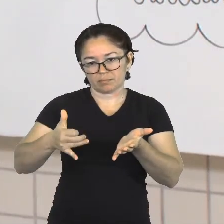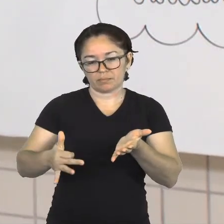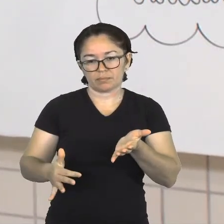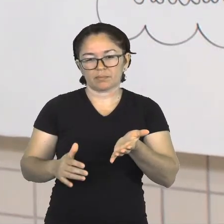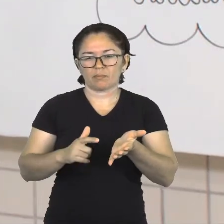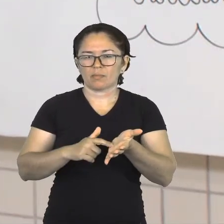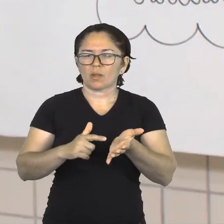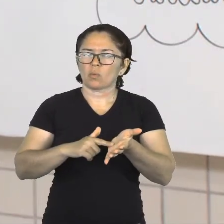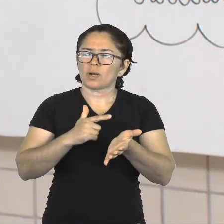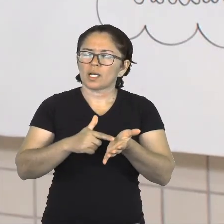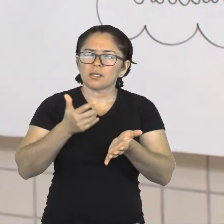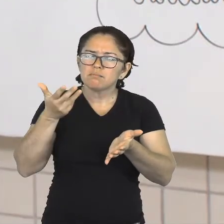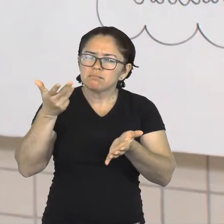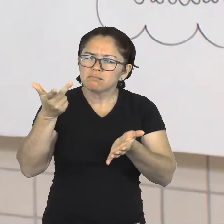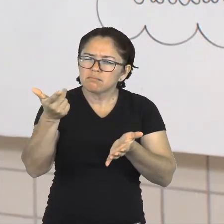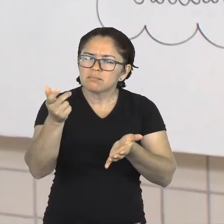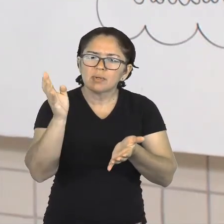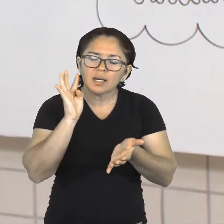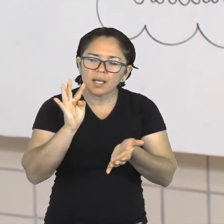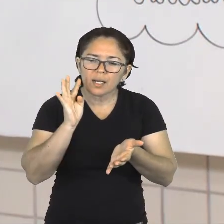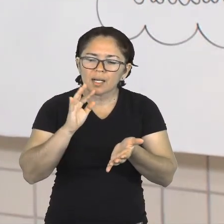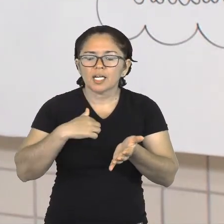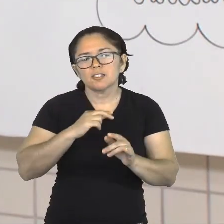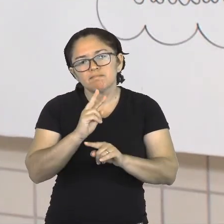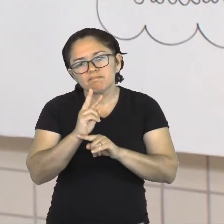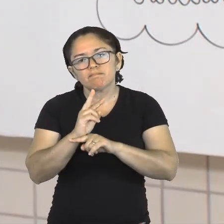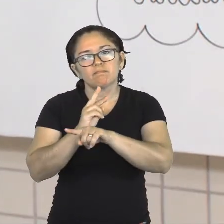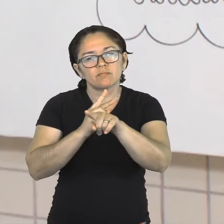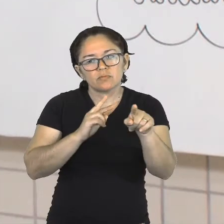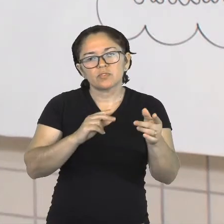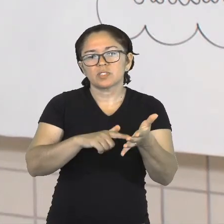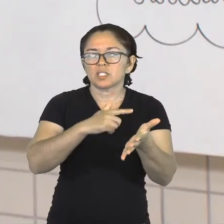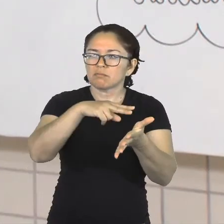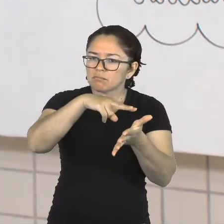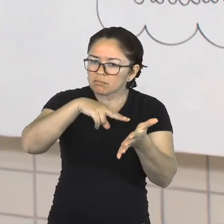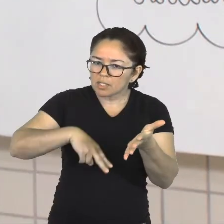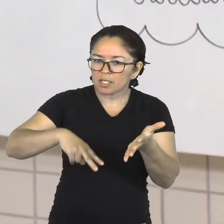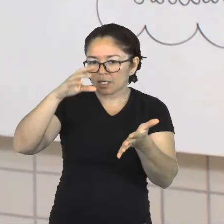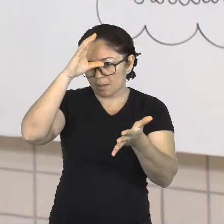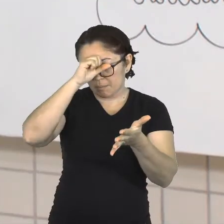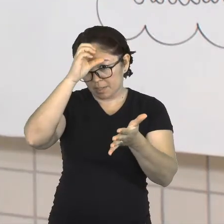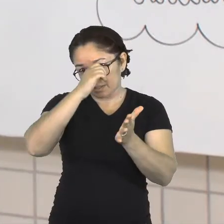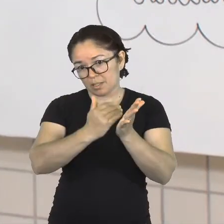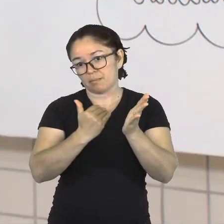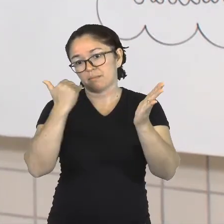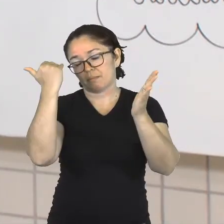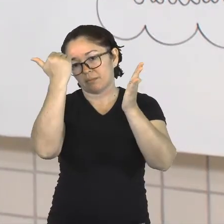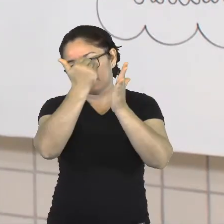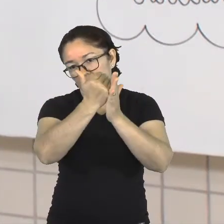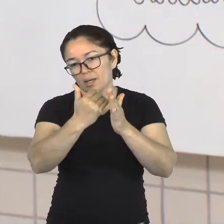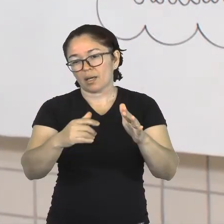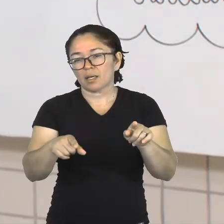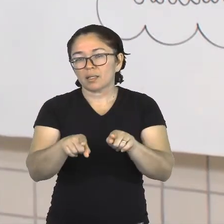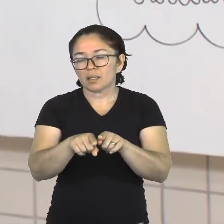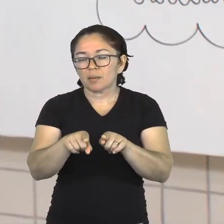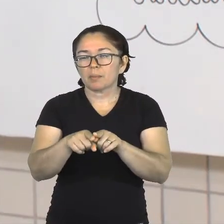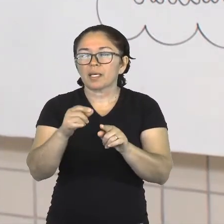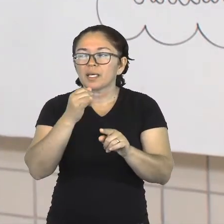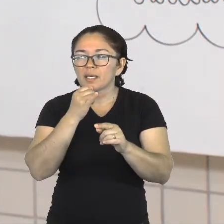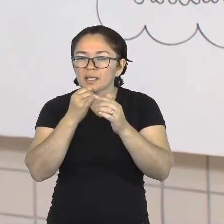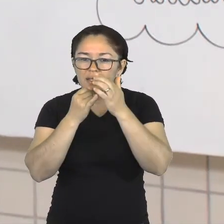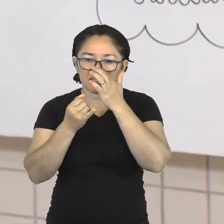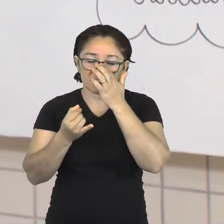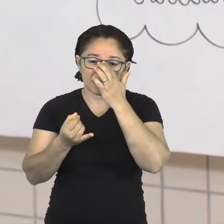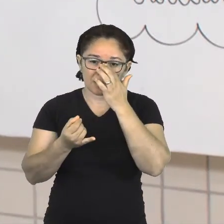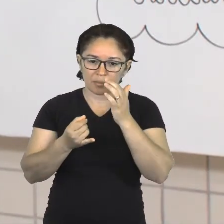espero que vocês façam a leitura, vocês precisam ler pra conhecer. E também ter esse olhar de que quem